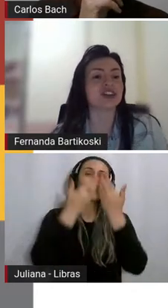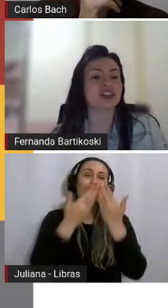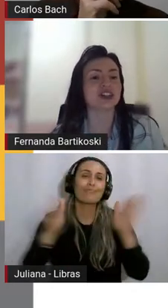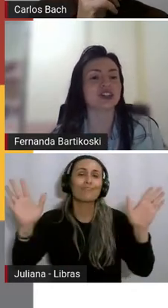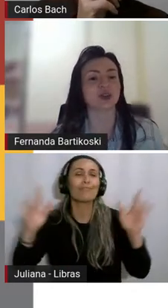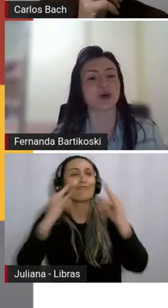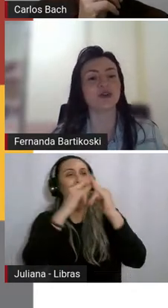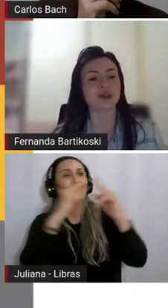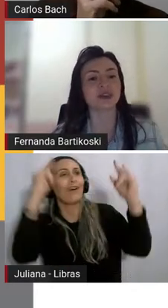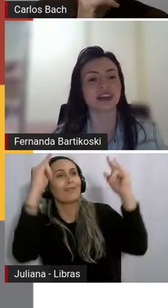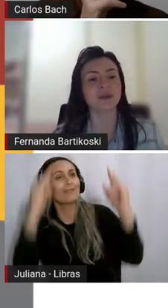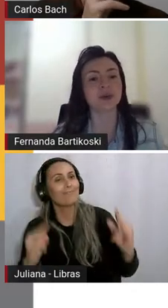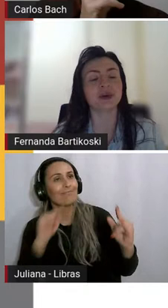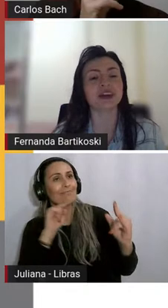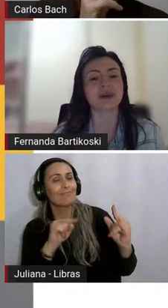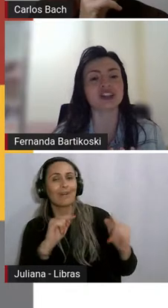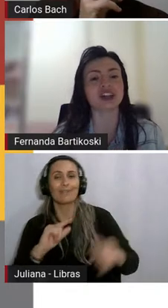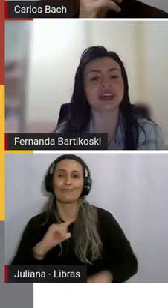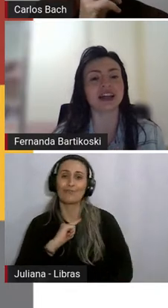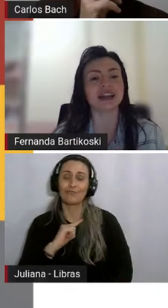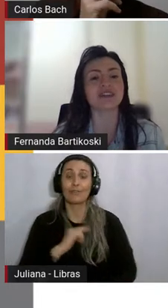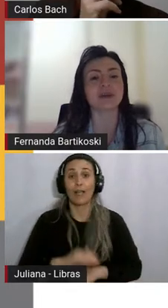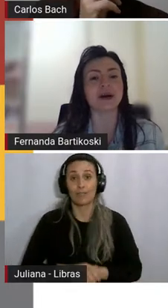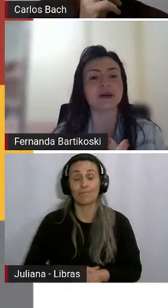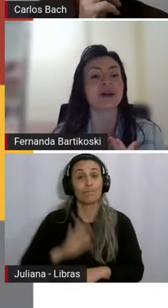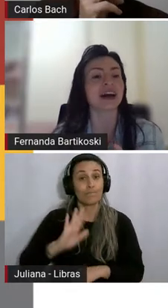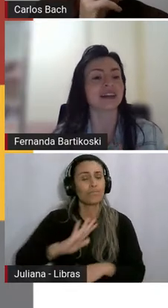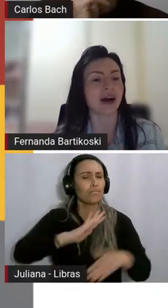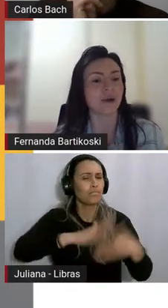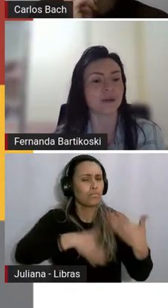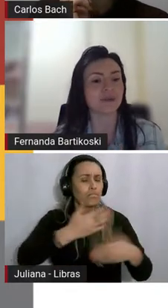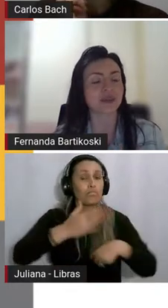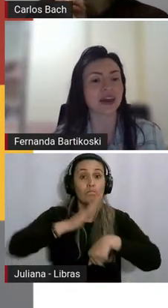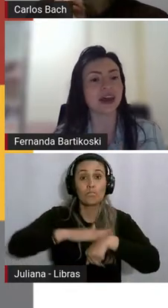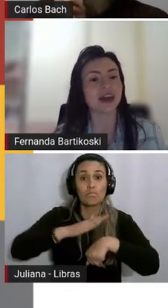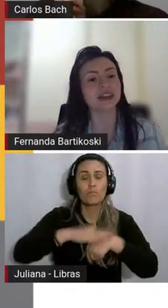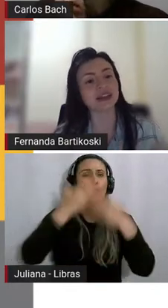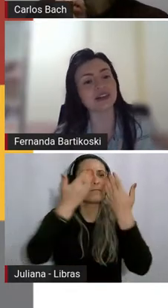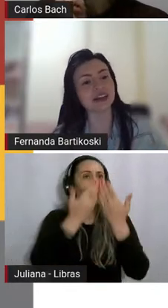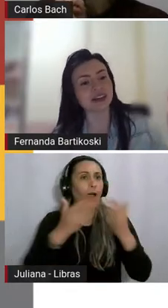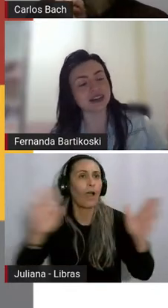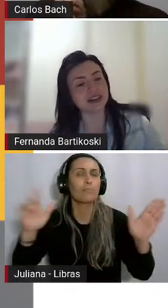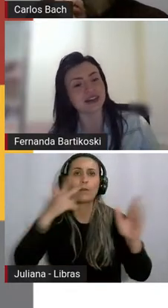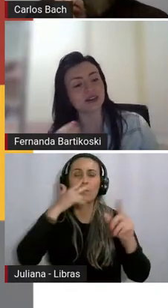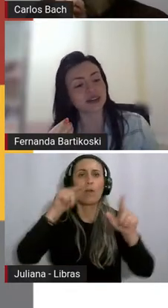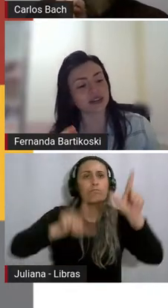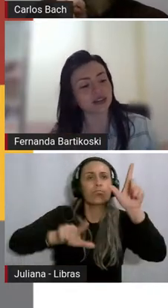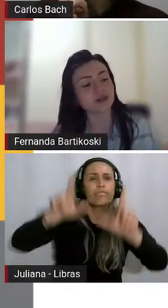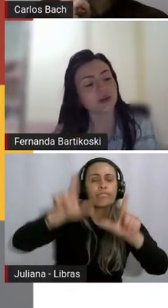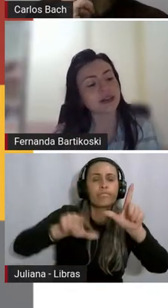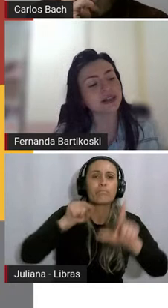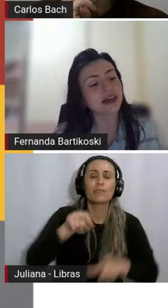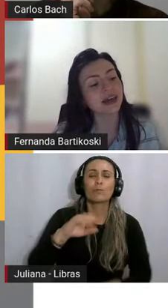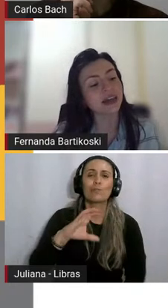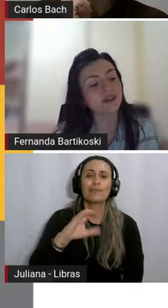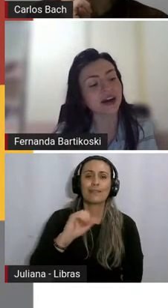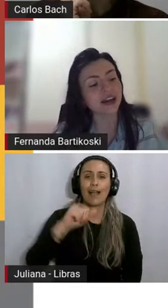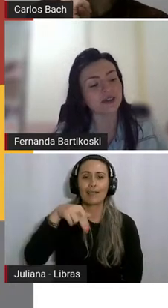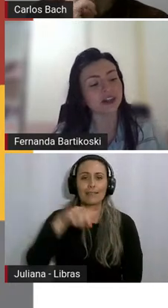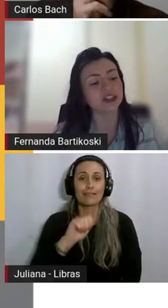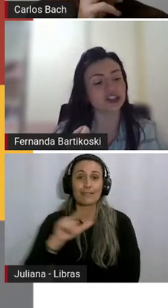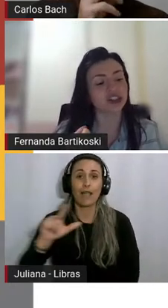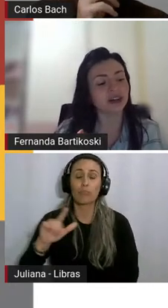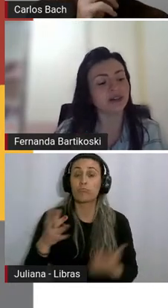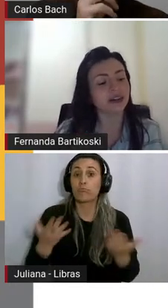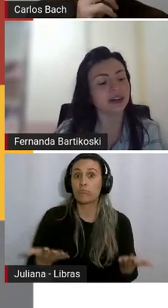Mais adiante, houve um tempo em que a minha janela dava para um canal. Então, ela vai trazendo essas questões e